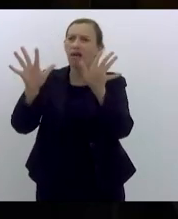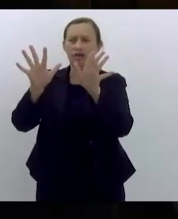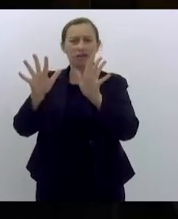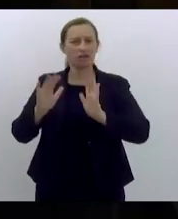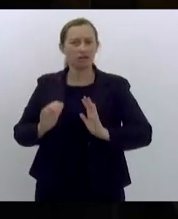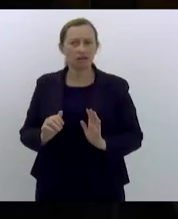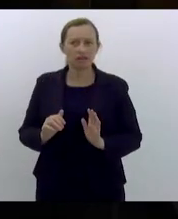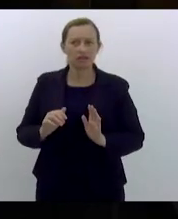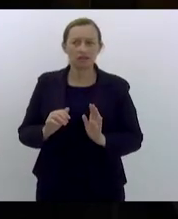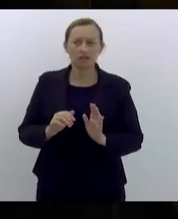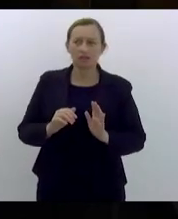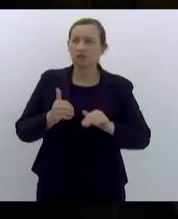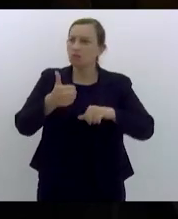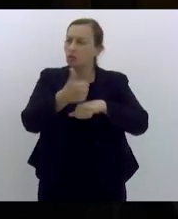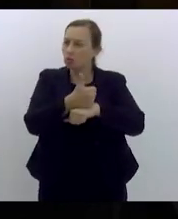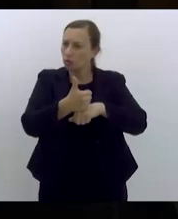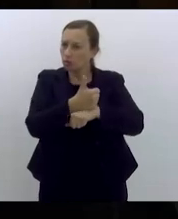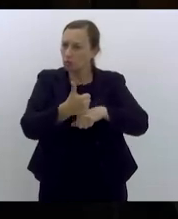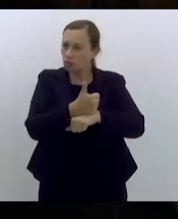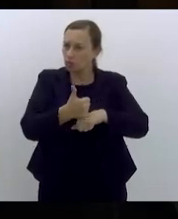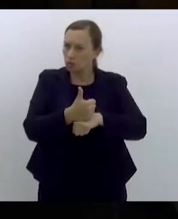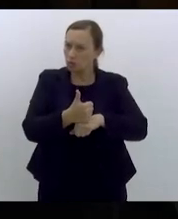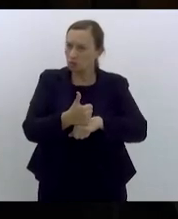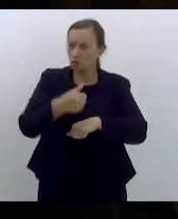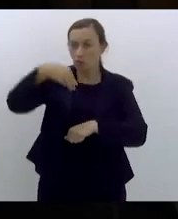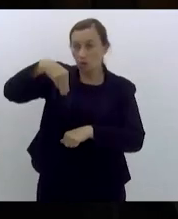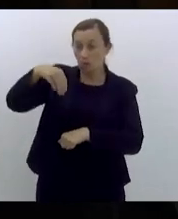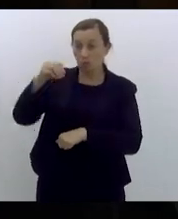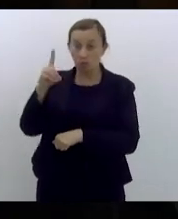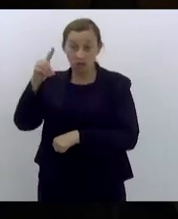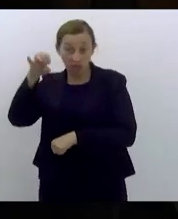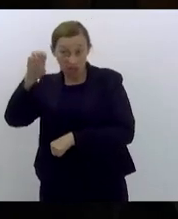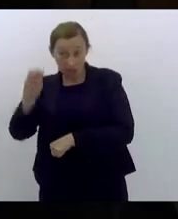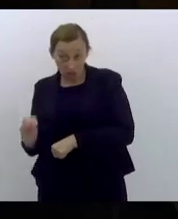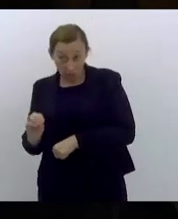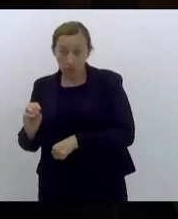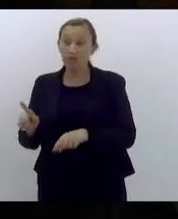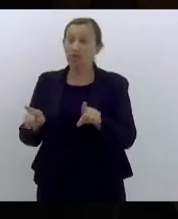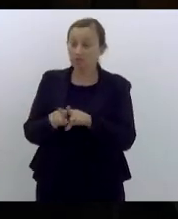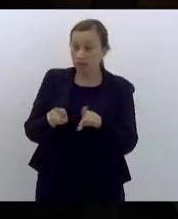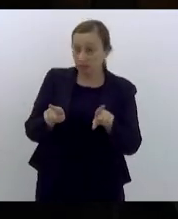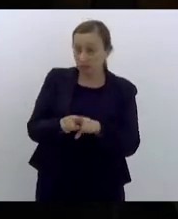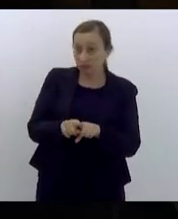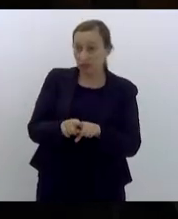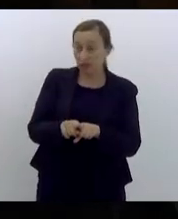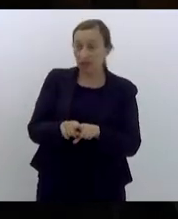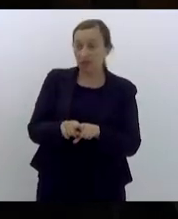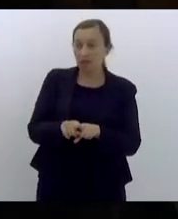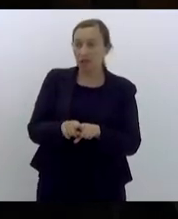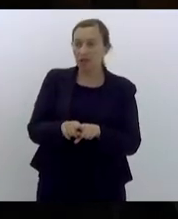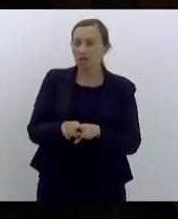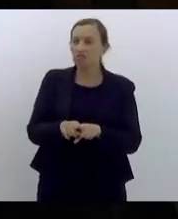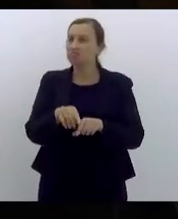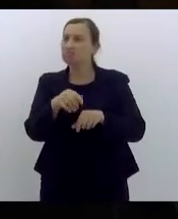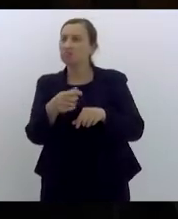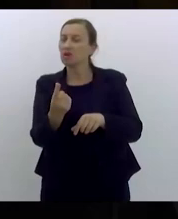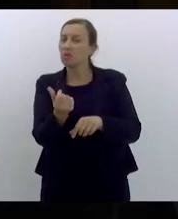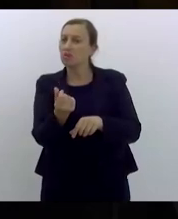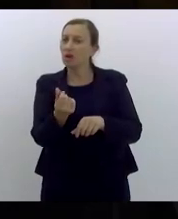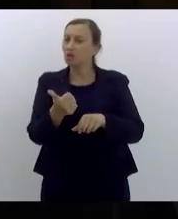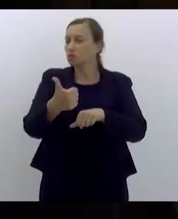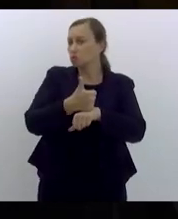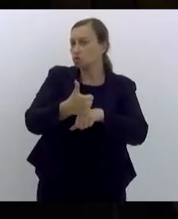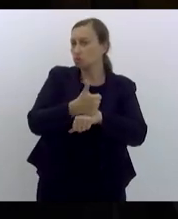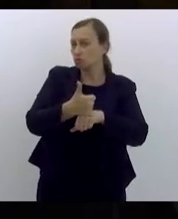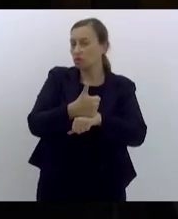a profissionalização das modelos e dos modelos dos respectivos CBOs que taxam essas profissões mas